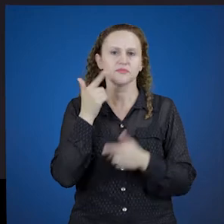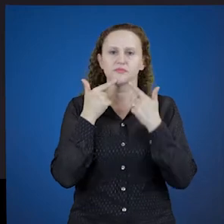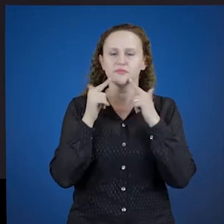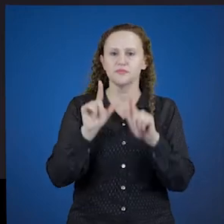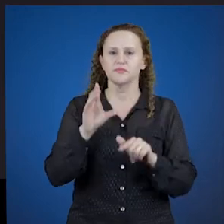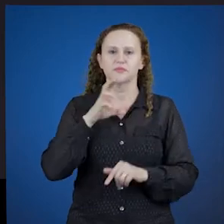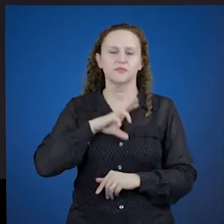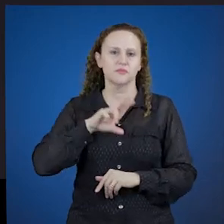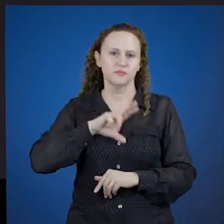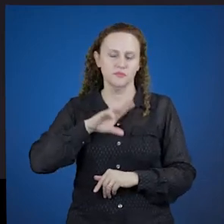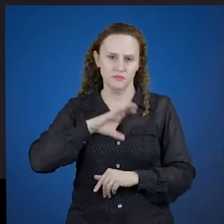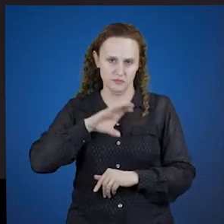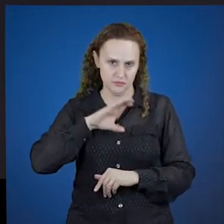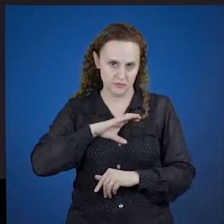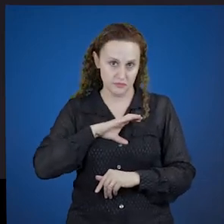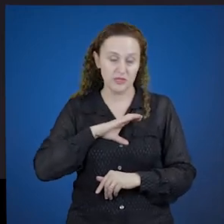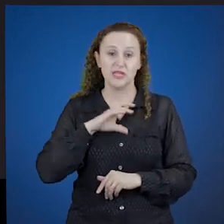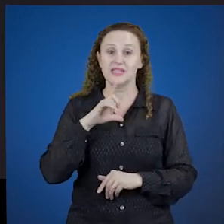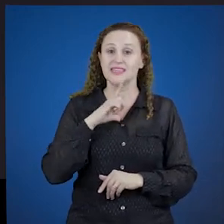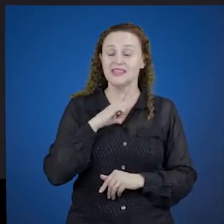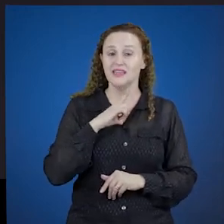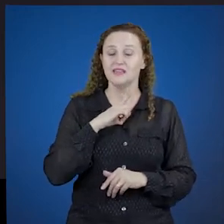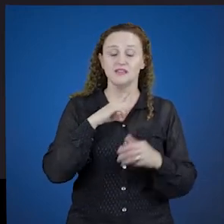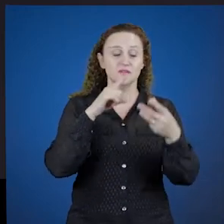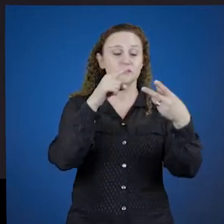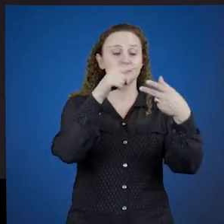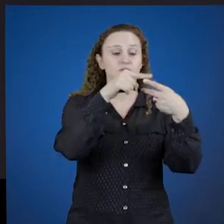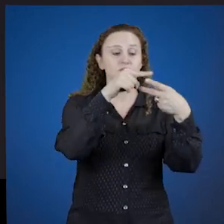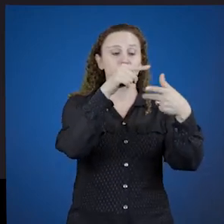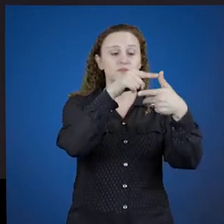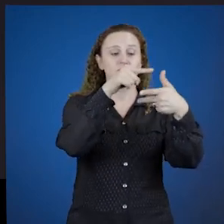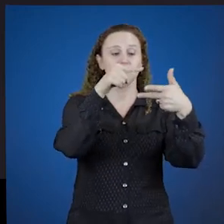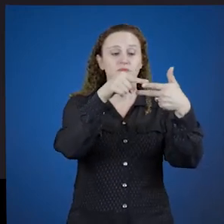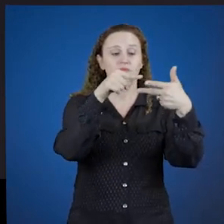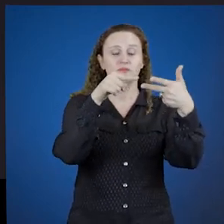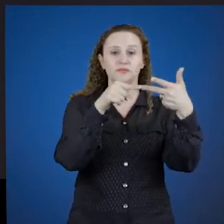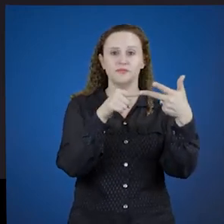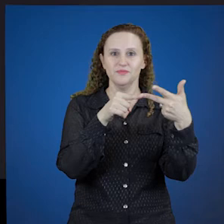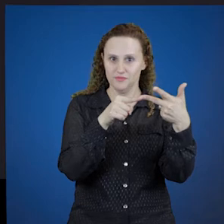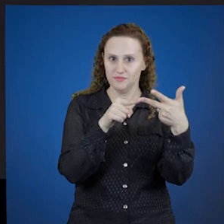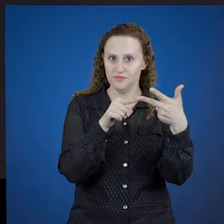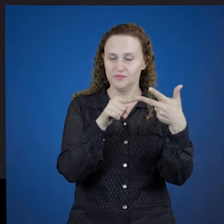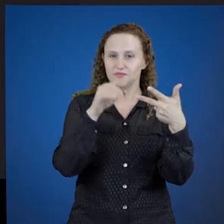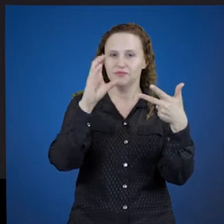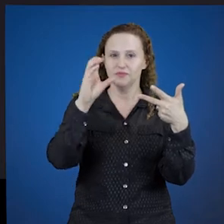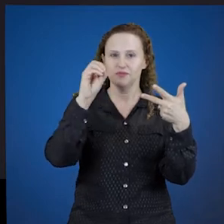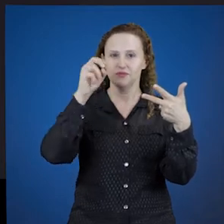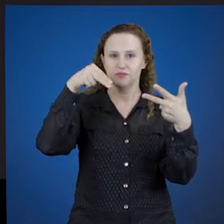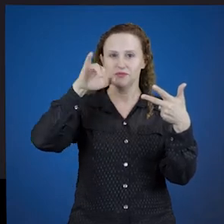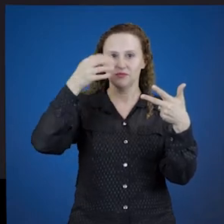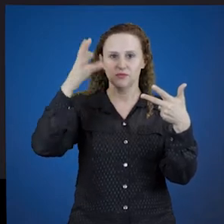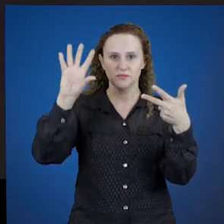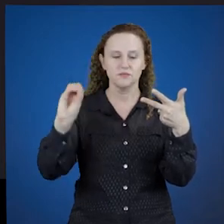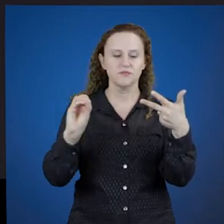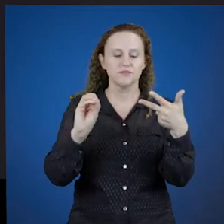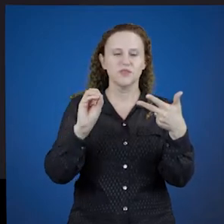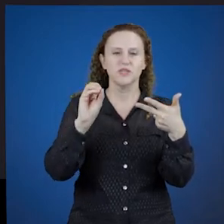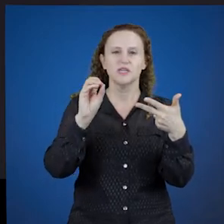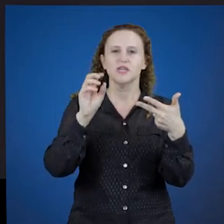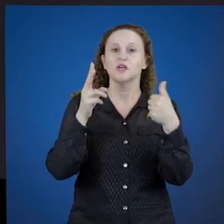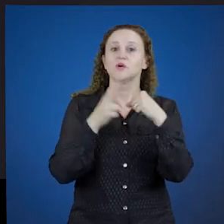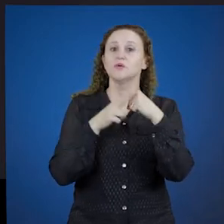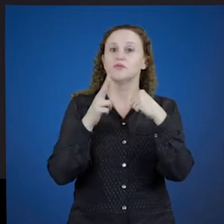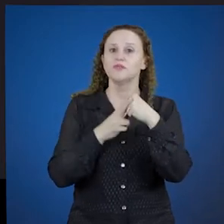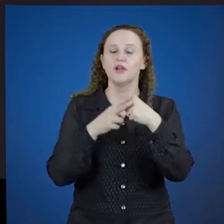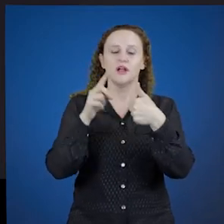na língua portuguesa nós temos três conjugações. Nós temos os verbos que são terminados em